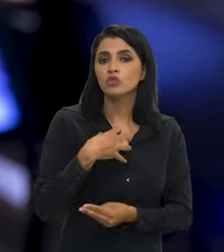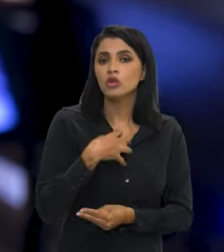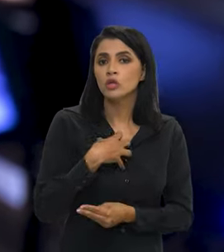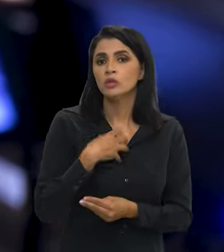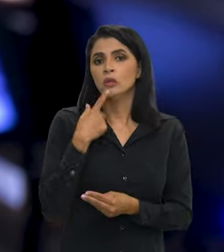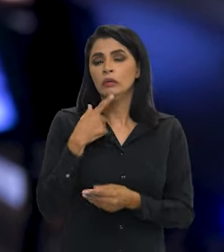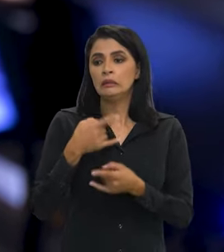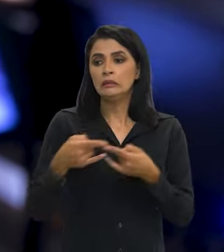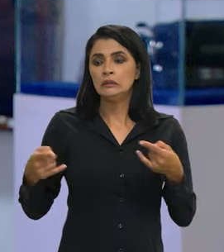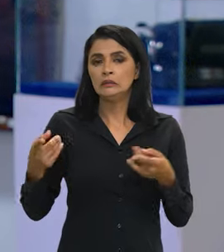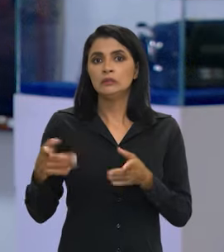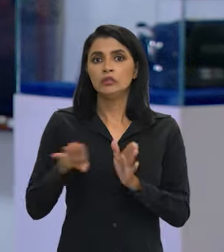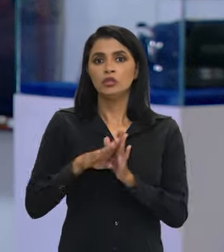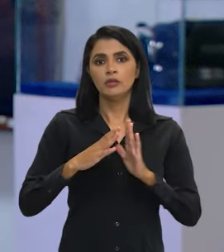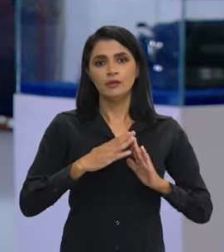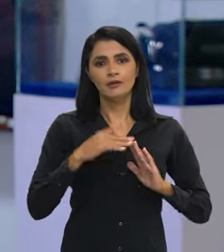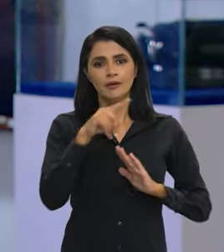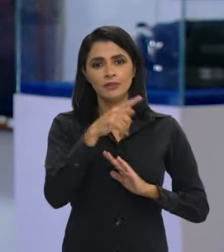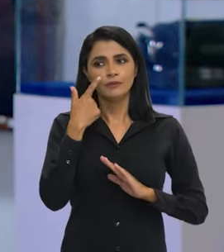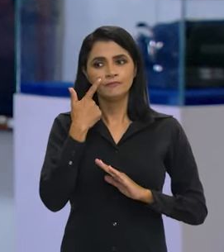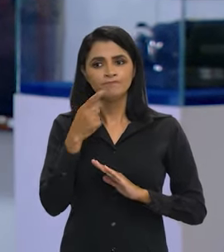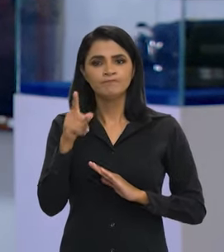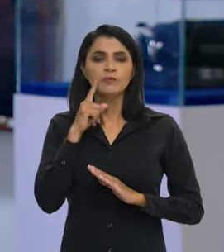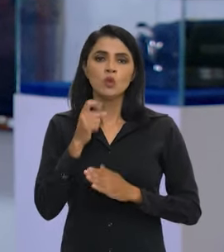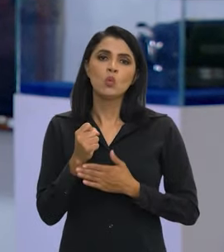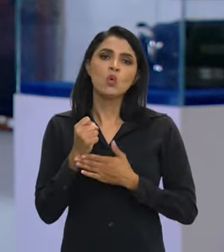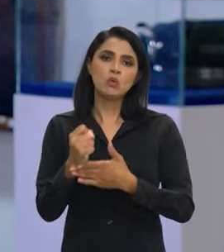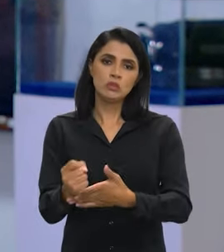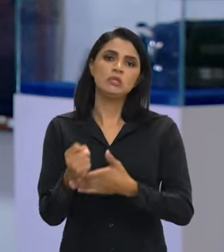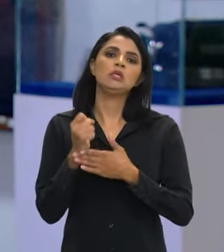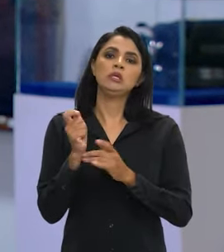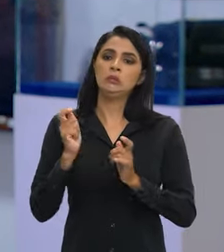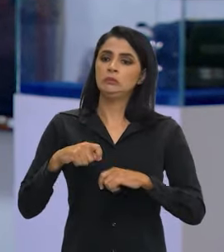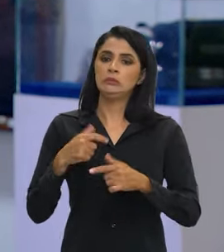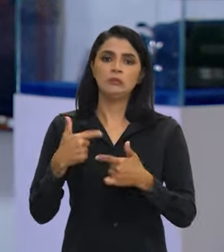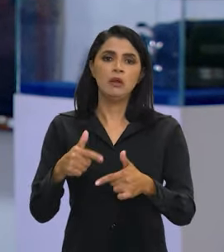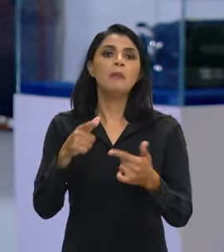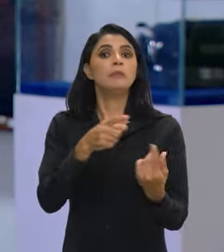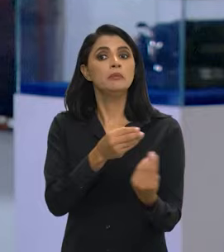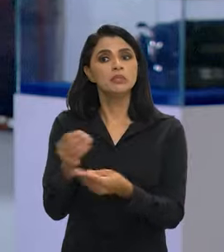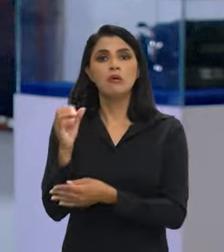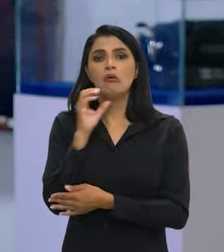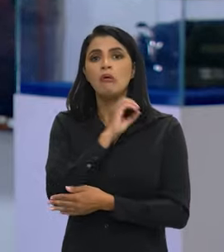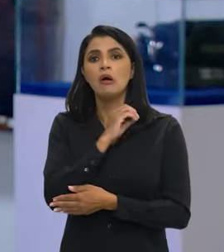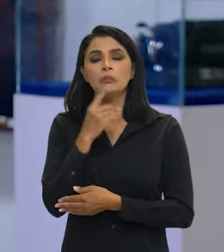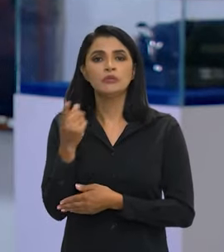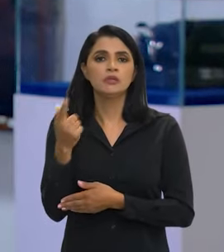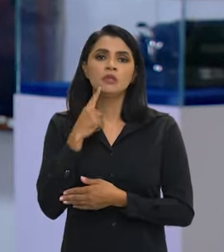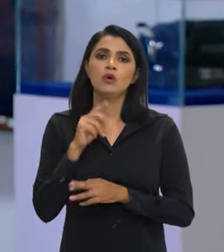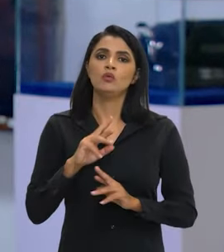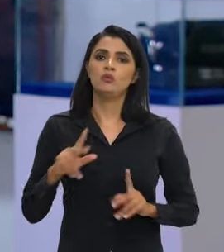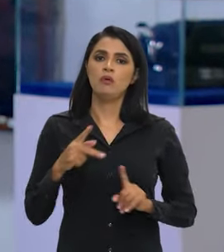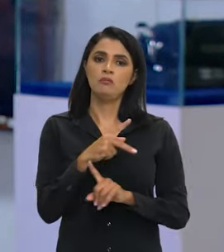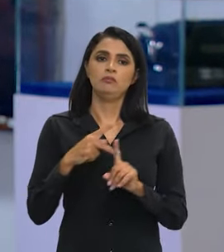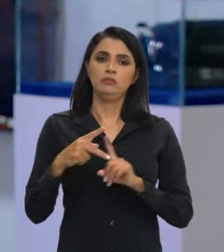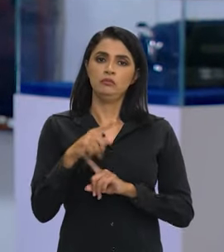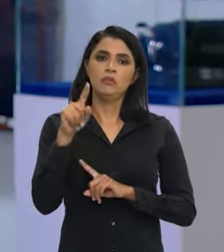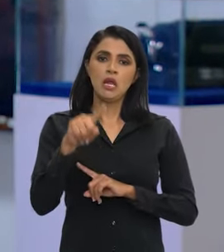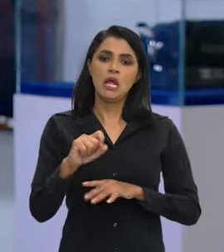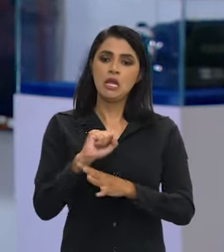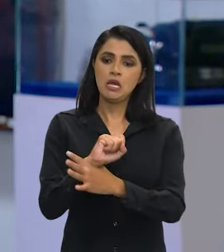Então quando a Previdência vai repor renda, especialmente no auxílio de incapacidade, você tem que entregar logo o benefício. Senão isso não é Previdência.